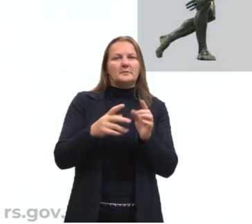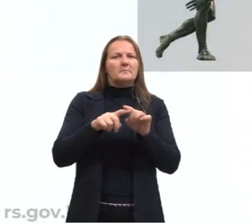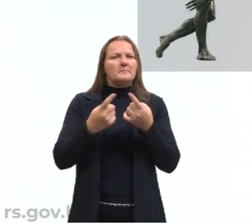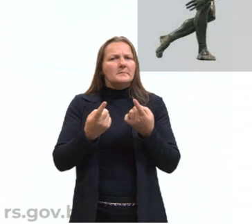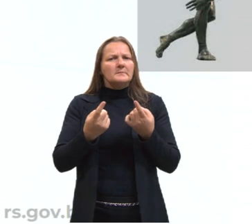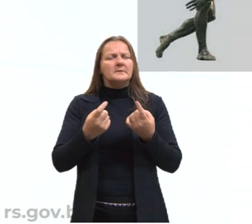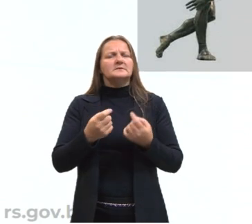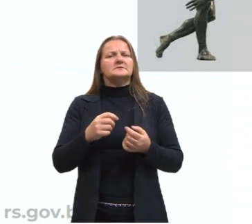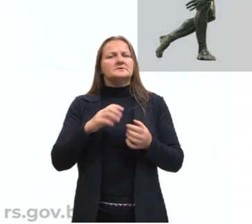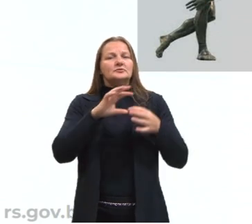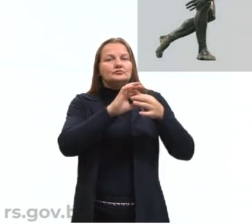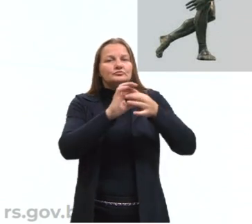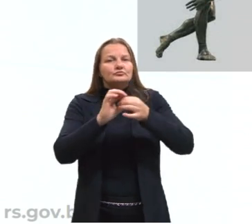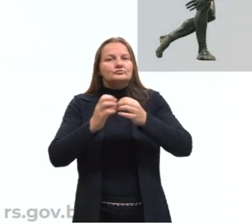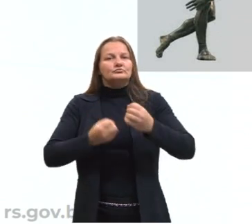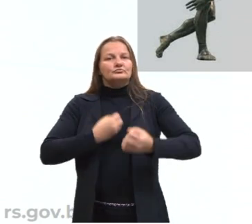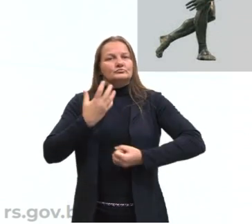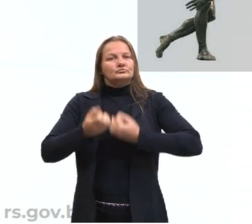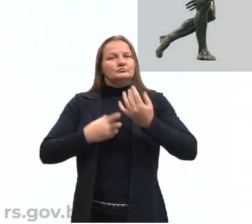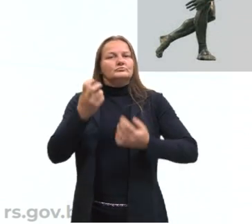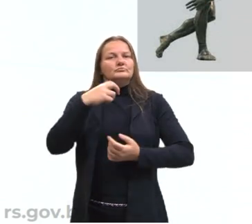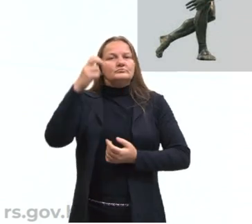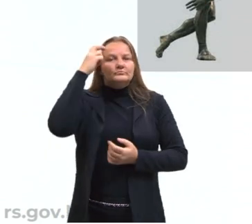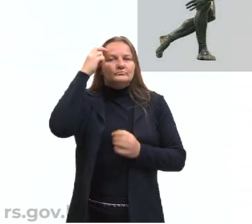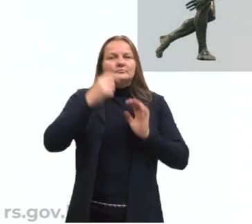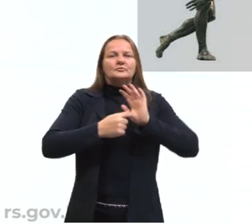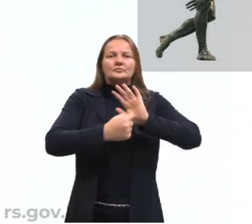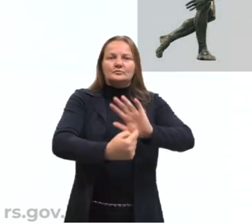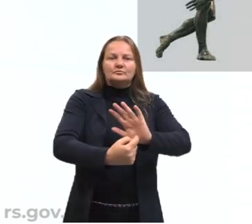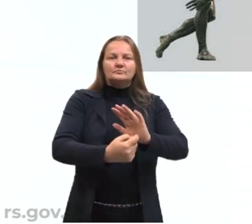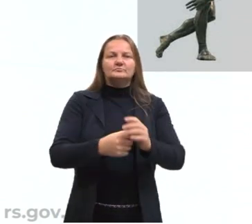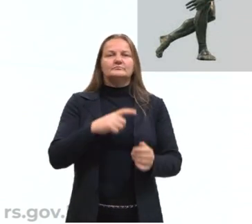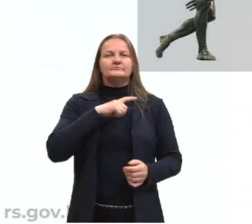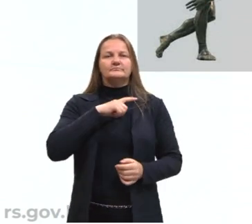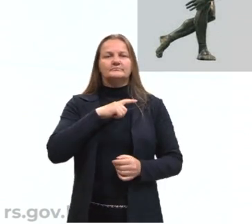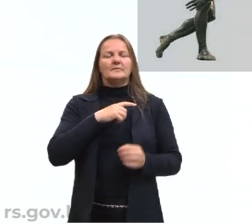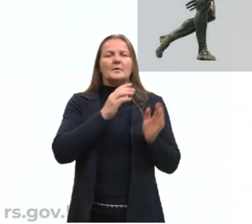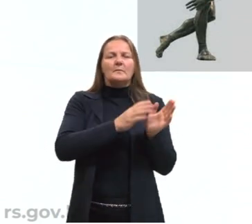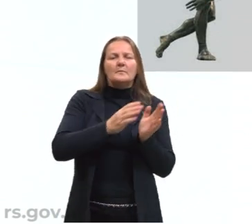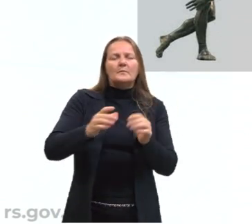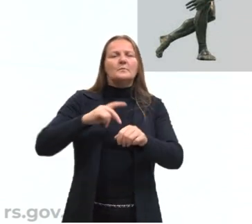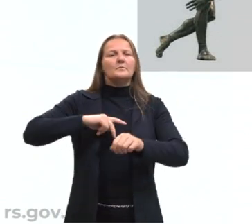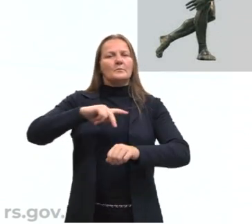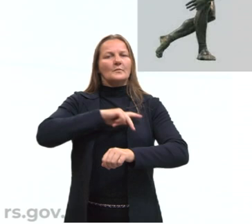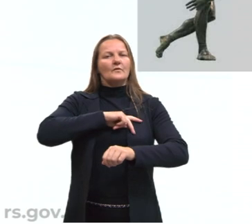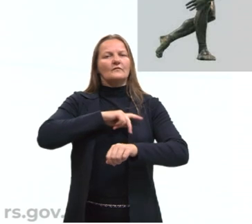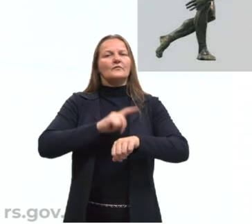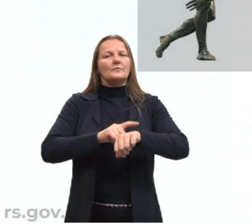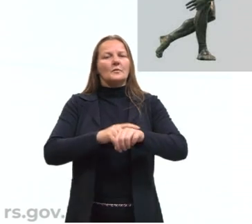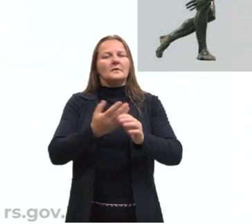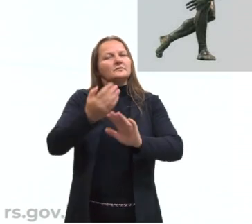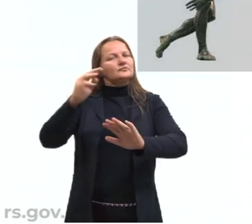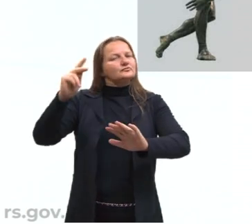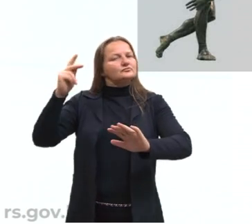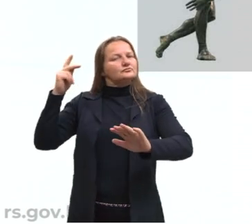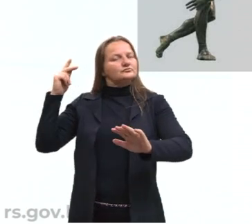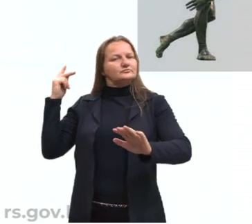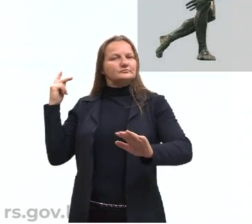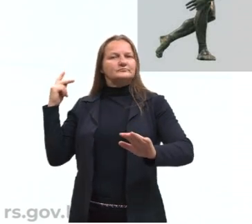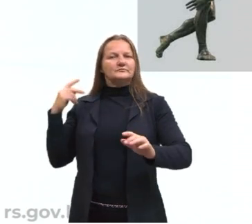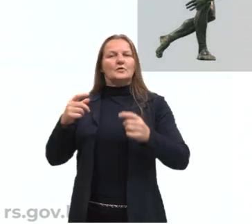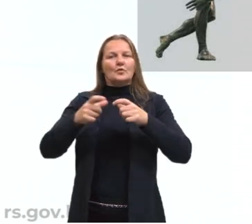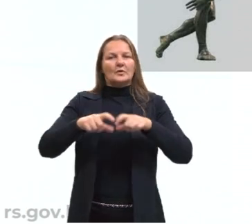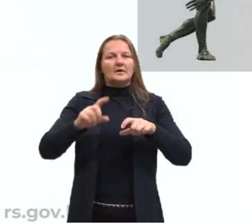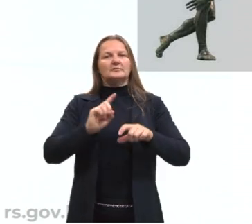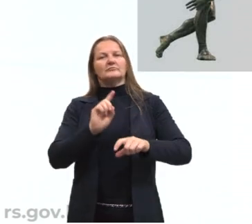como uma expressão da cultura, uma manifestação da cultura daquele povo de determinado tempo e